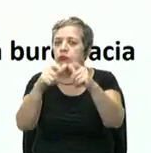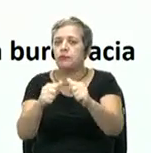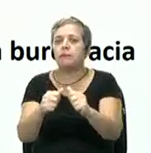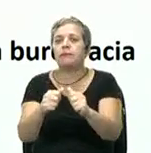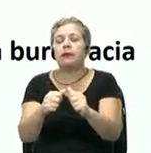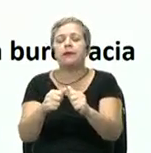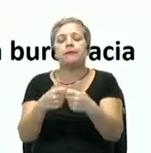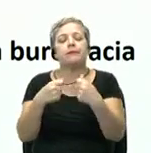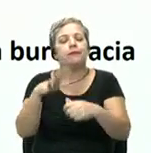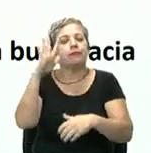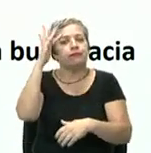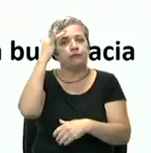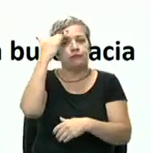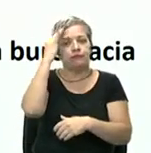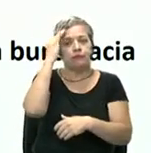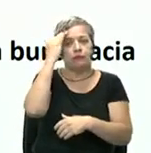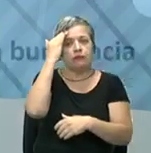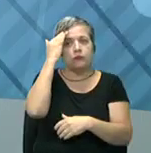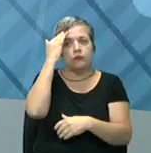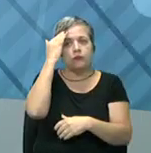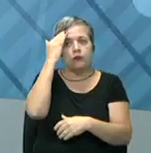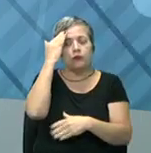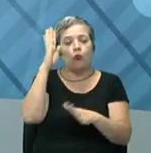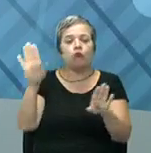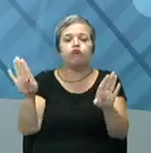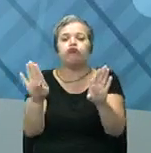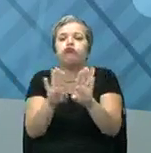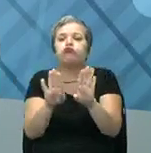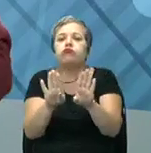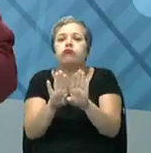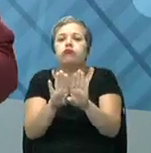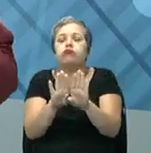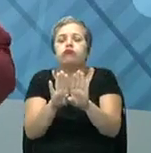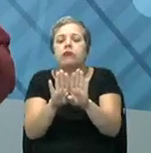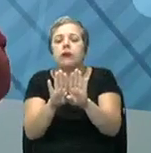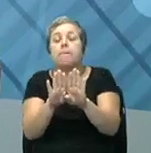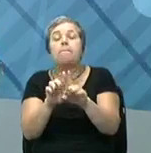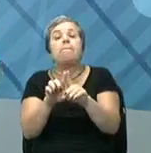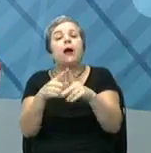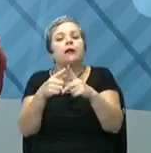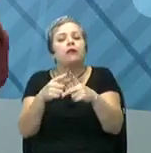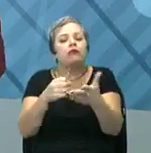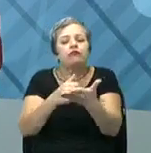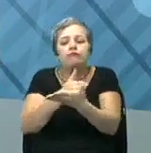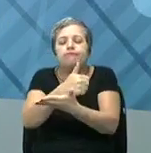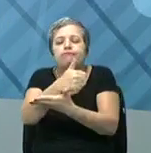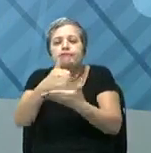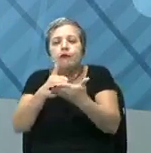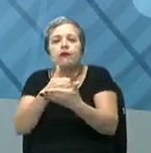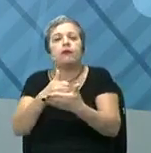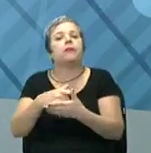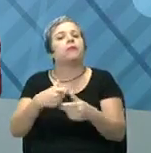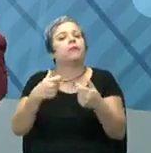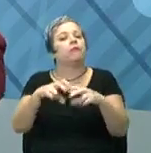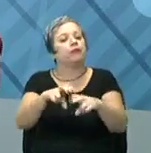preciso entender que eu não estou fechada, mas que tem toda uma estrutura e eu tenho que fazer um planejamento. Um